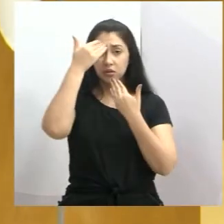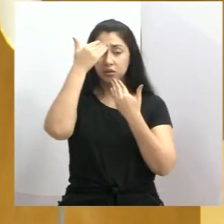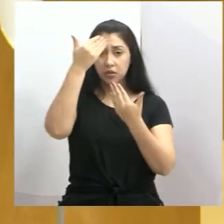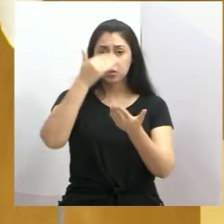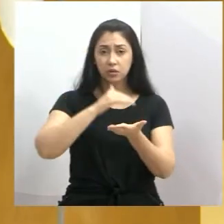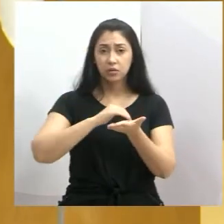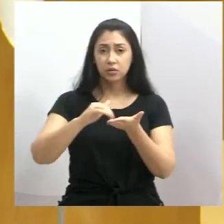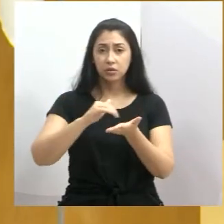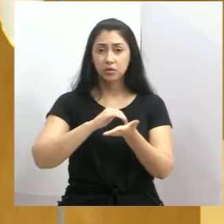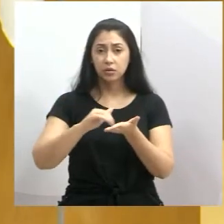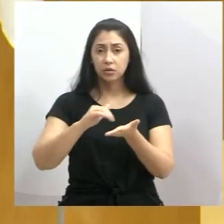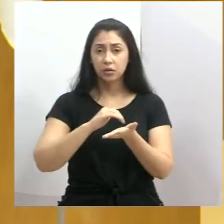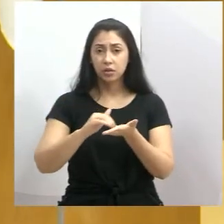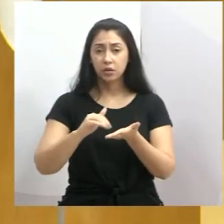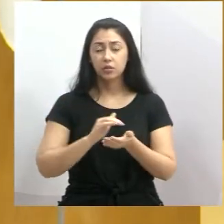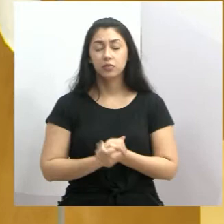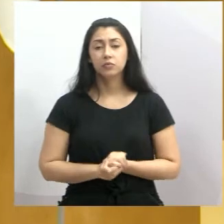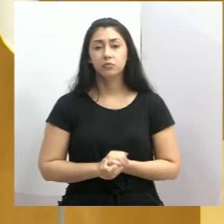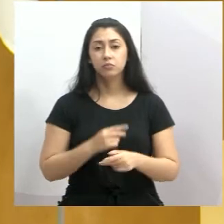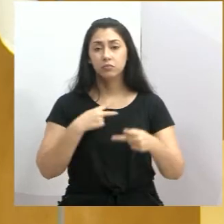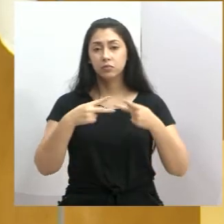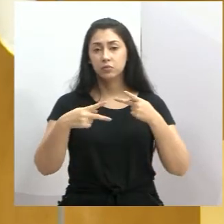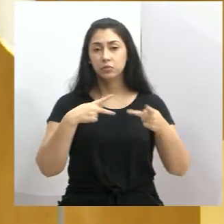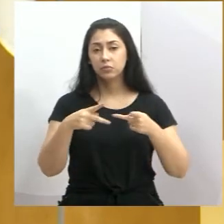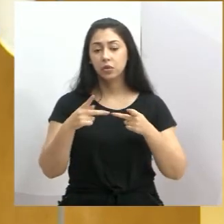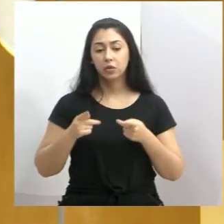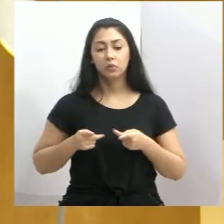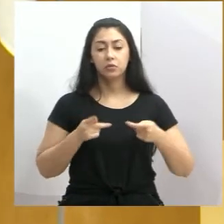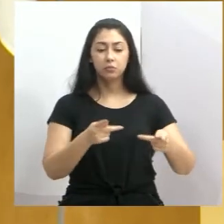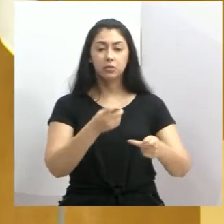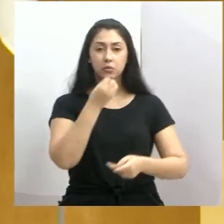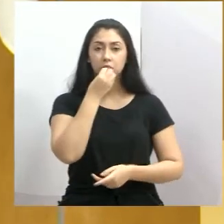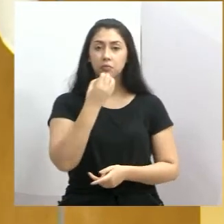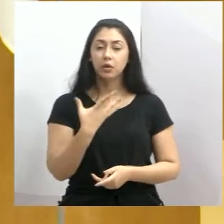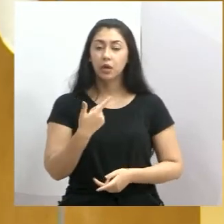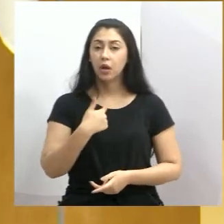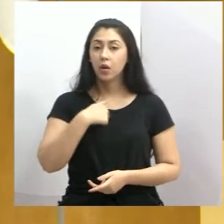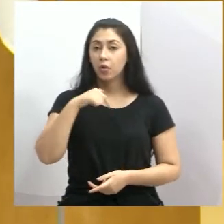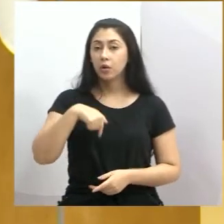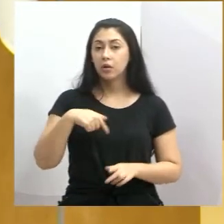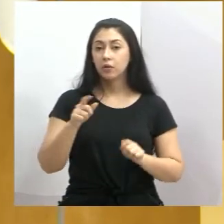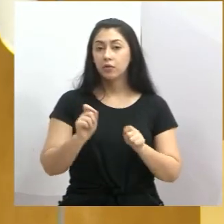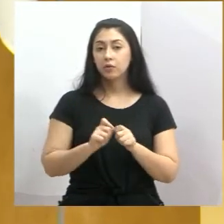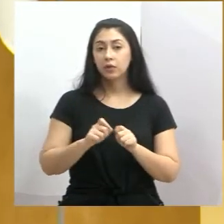secretário de São José dos Campos pela receptividade. Eu fiz aqui nessa casa uma indicação